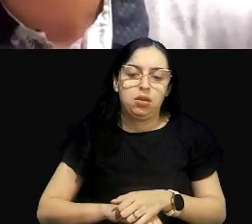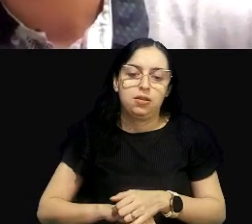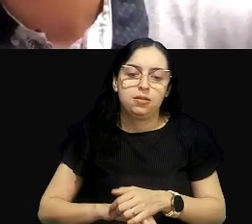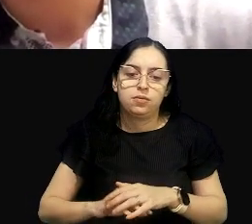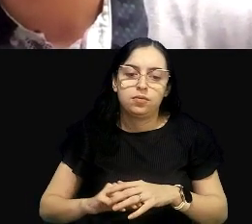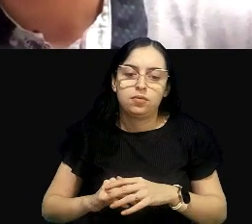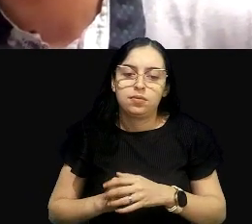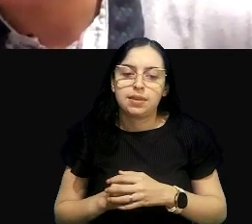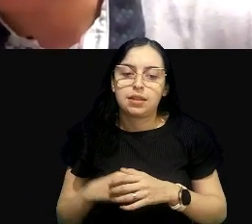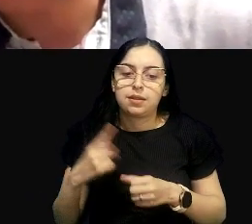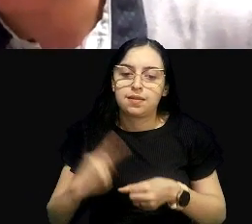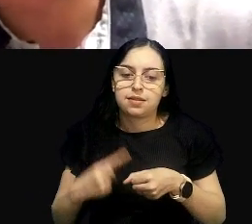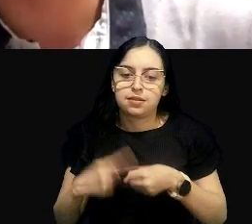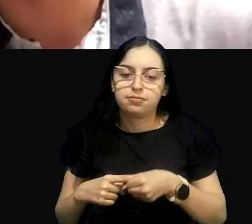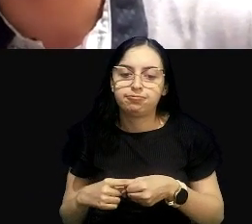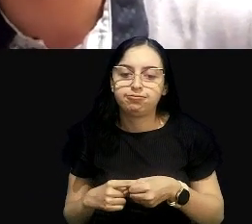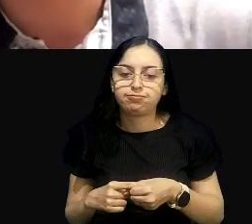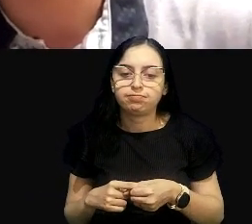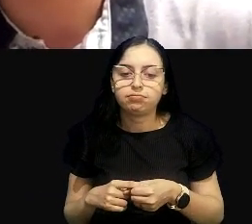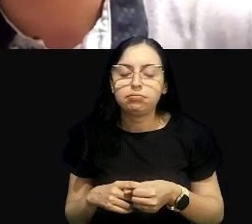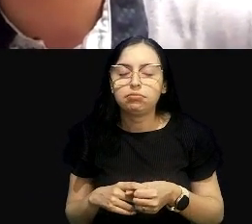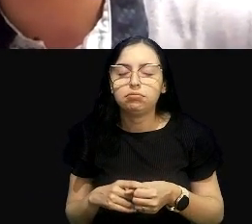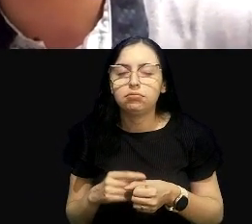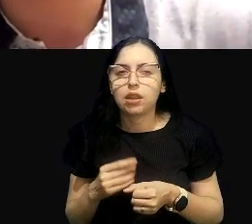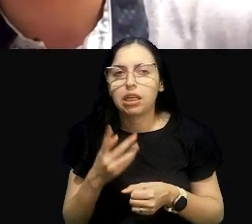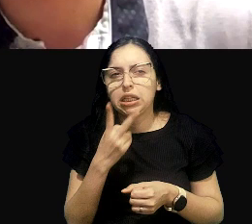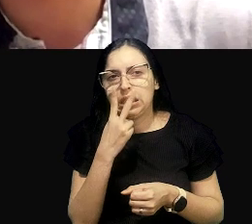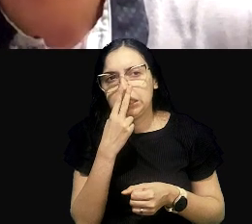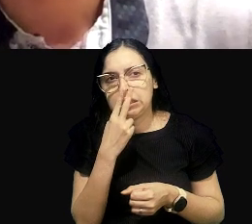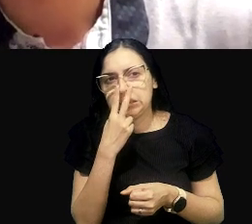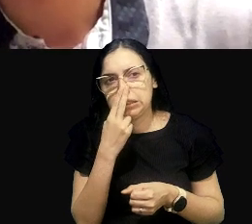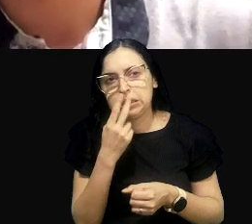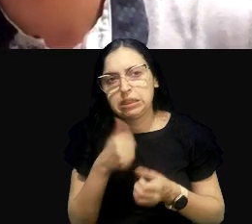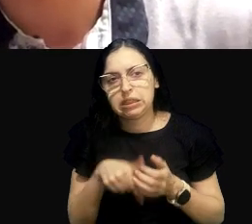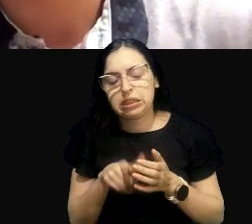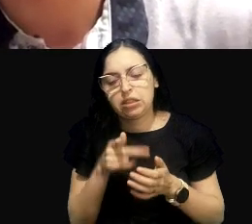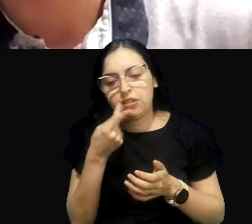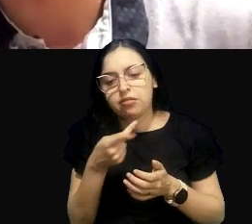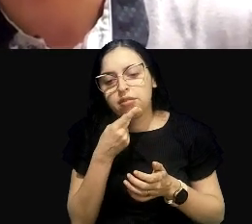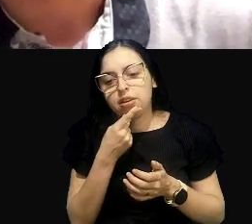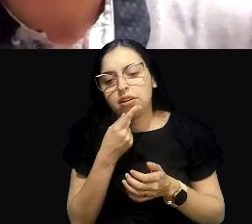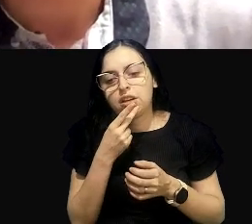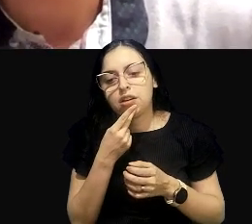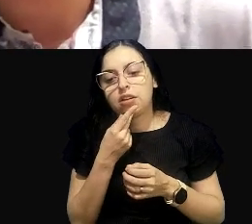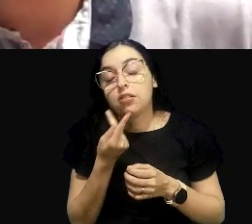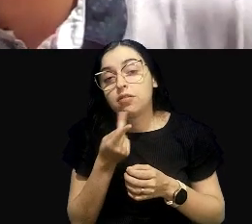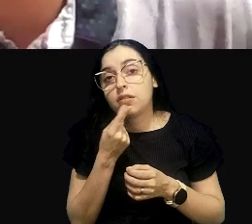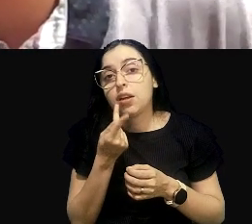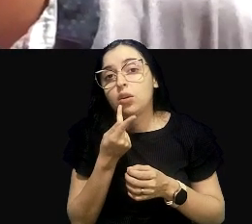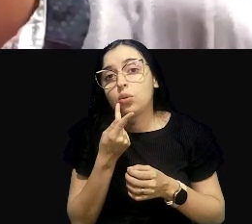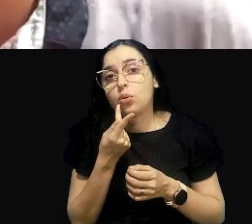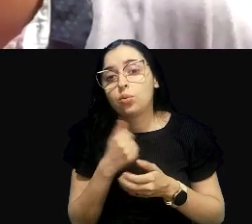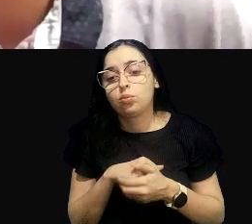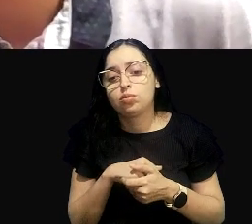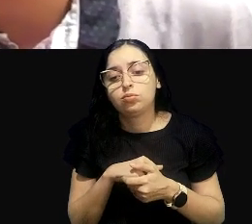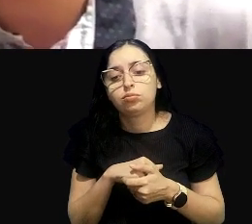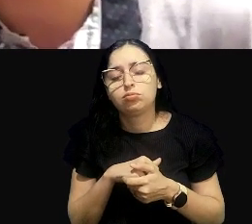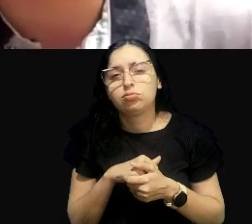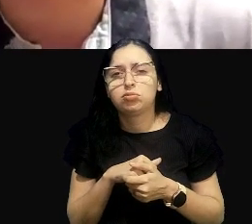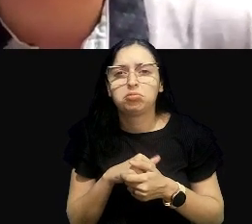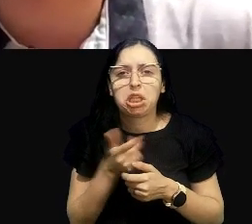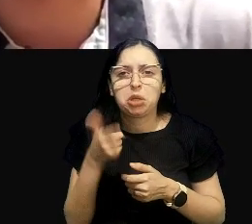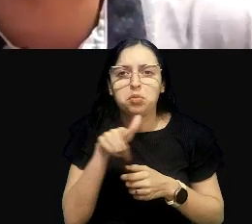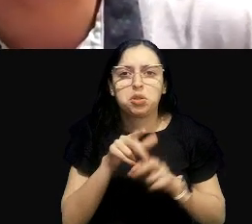Então, achei muito pertinente, doutor Inês, logo no início da sua fala, você comentou da... Não sei se eu vou saber repetir o termo, mas